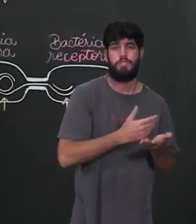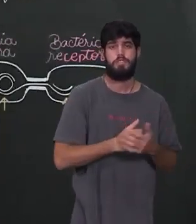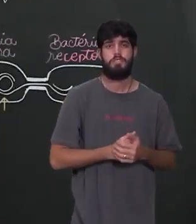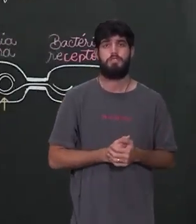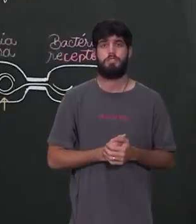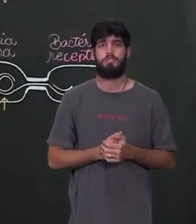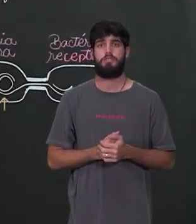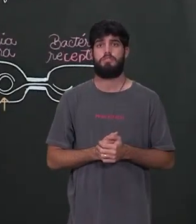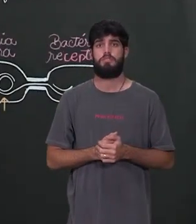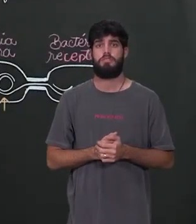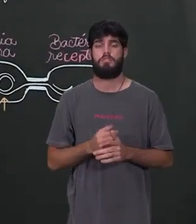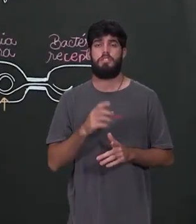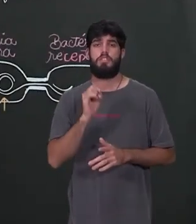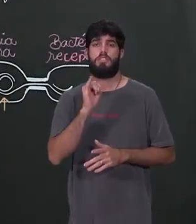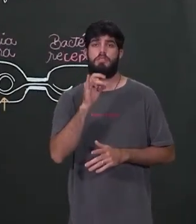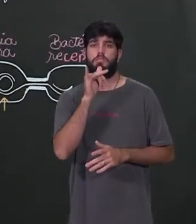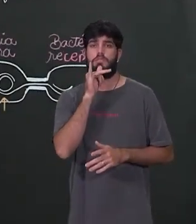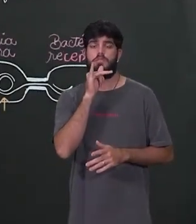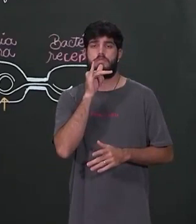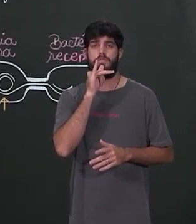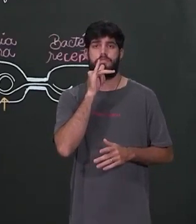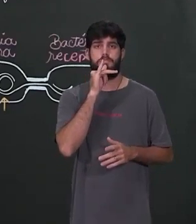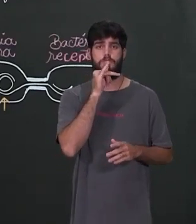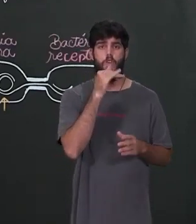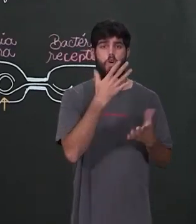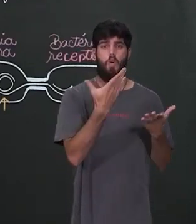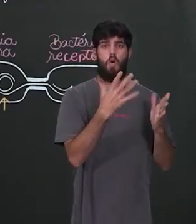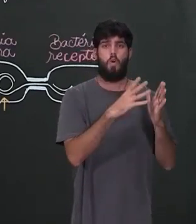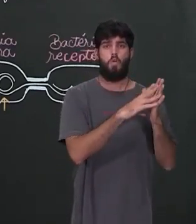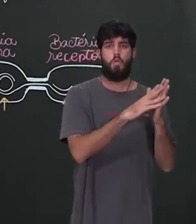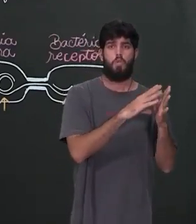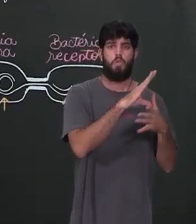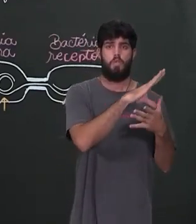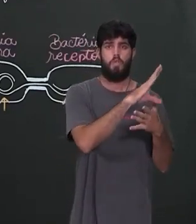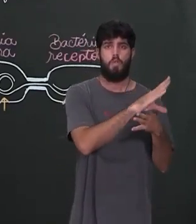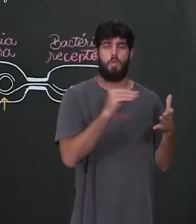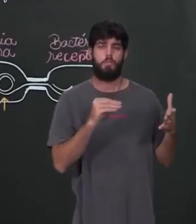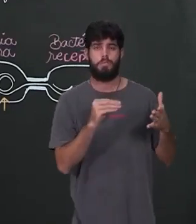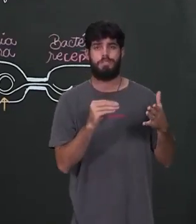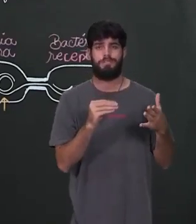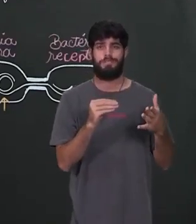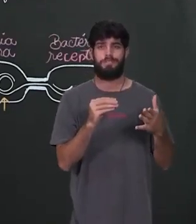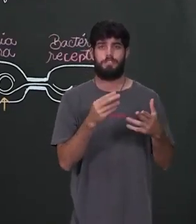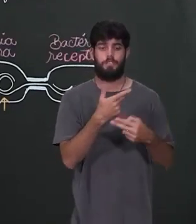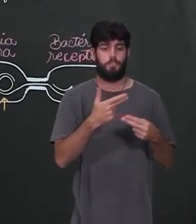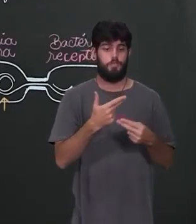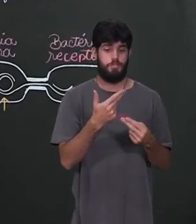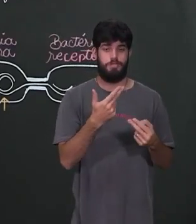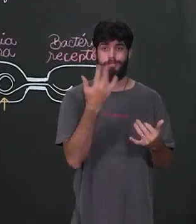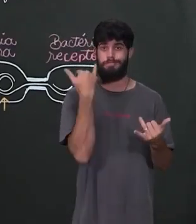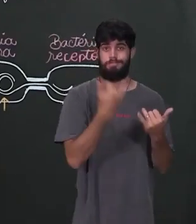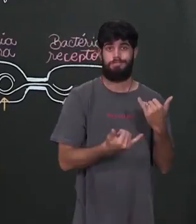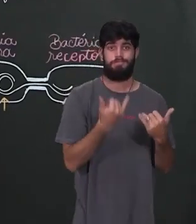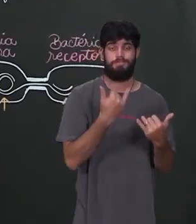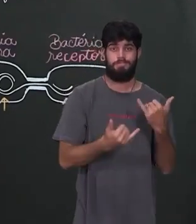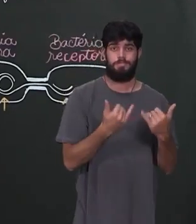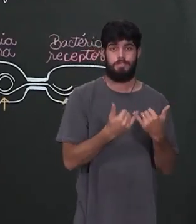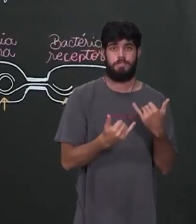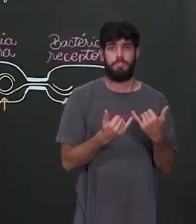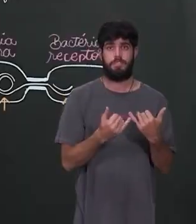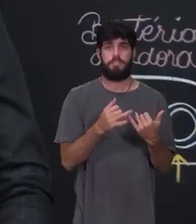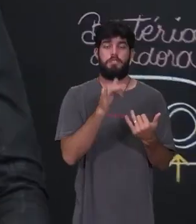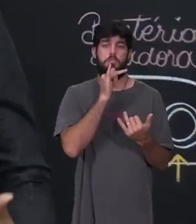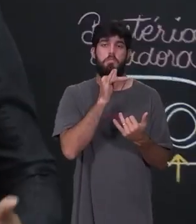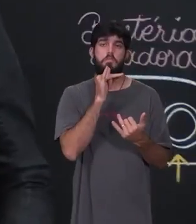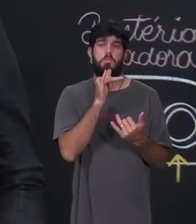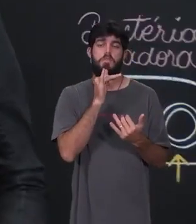tenho troca, eu formo clones, seres muito iguais. Seres muito iguais podem estar sujeitos às variações